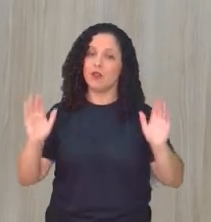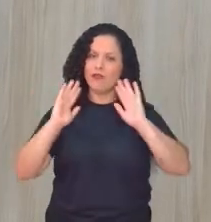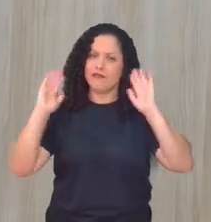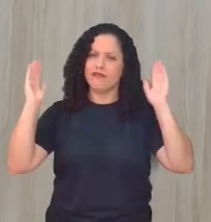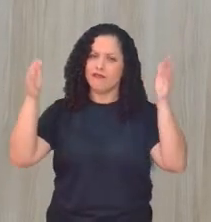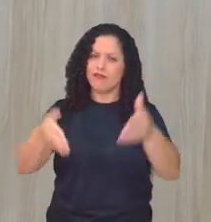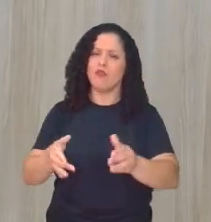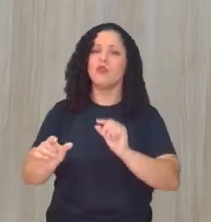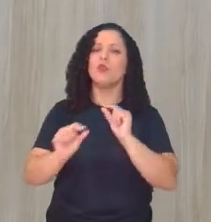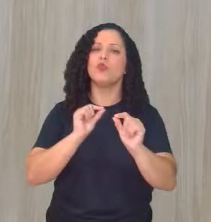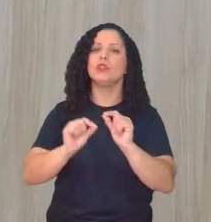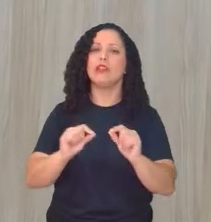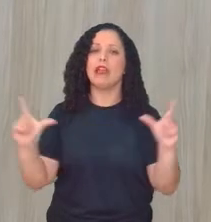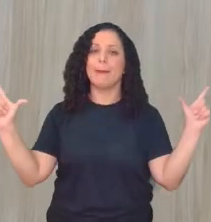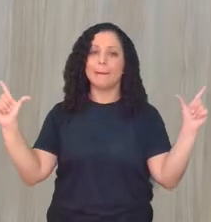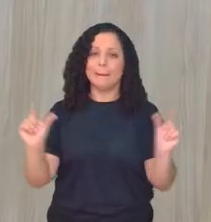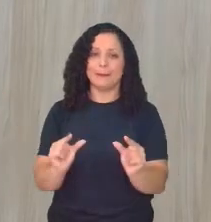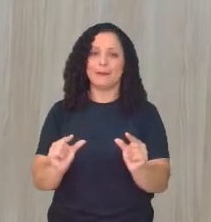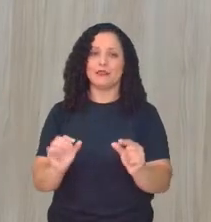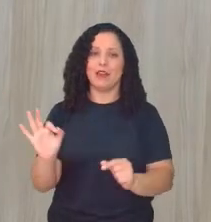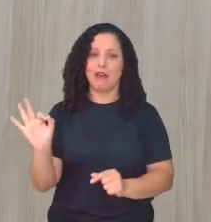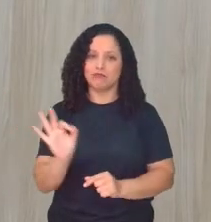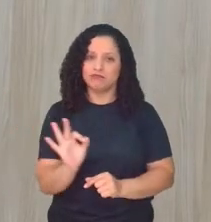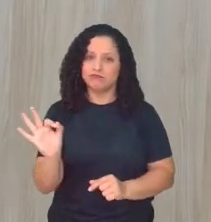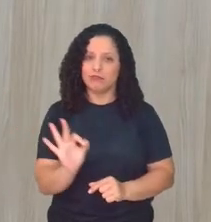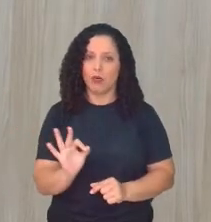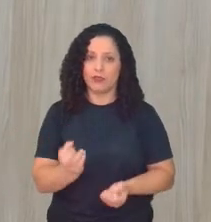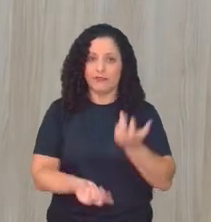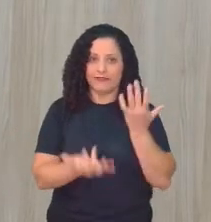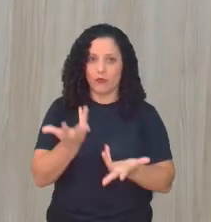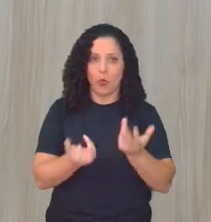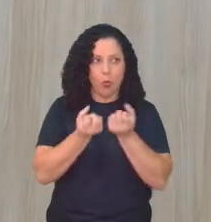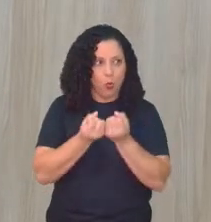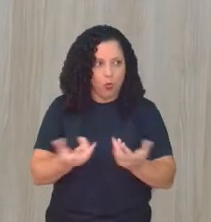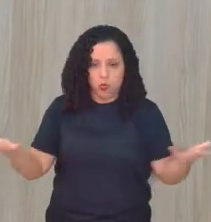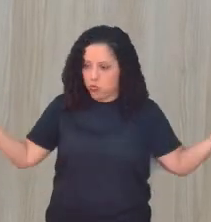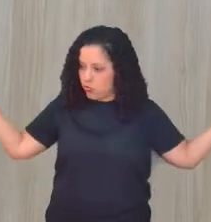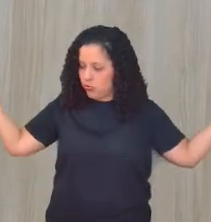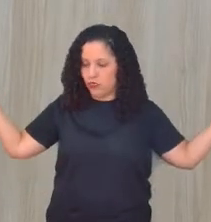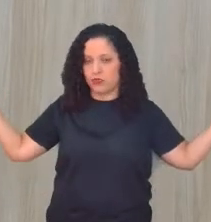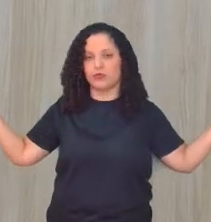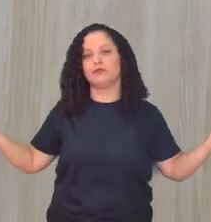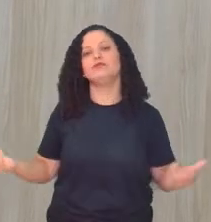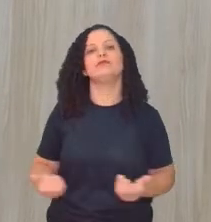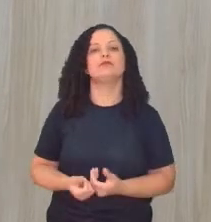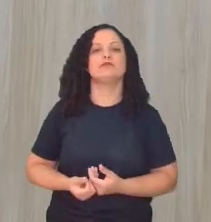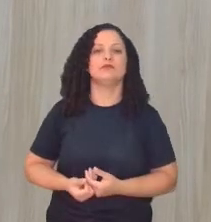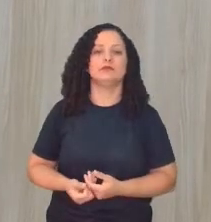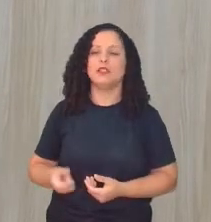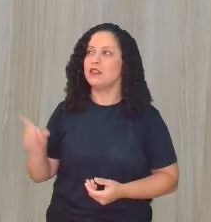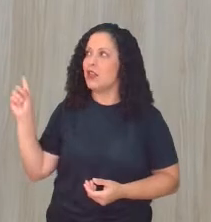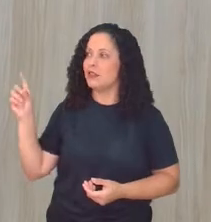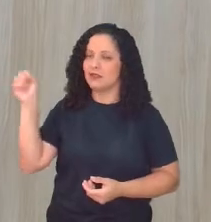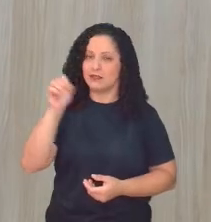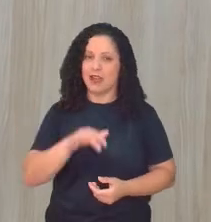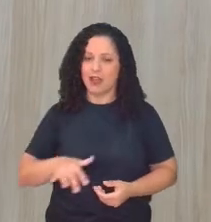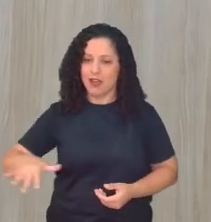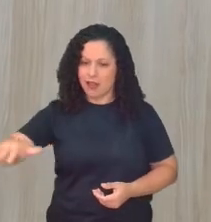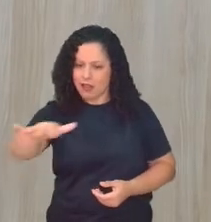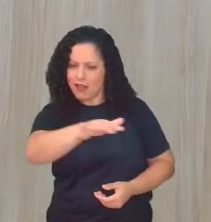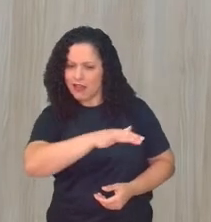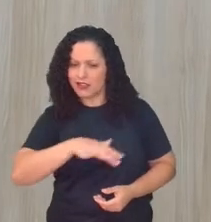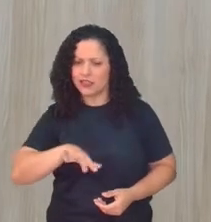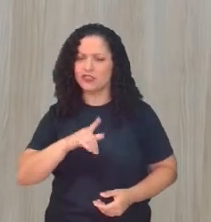minimizar essa chance de incêndio. Então, além disso, essas áreas, elas vão passar por